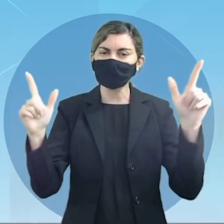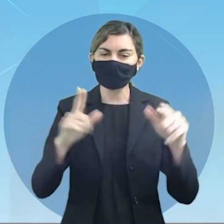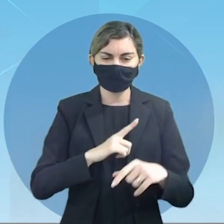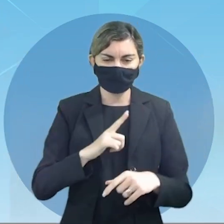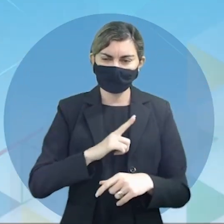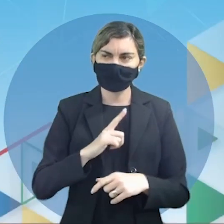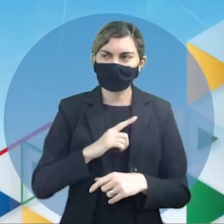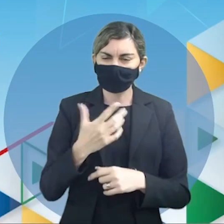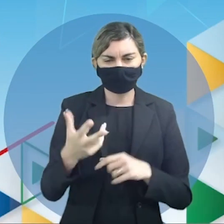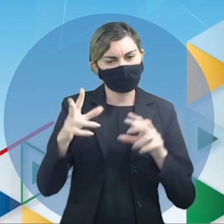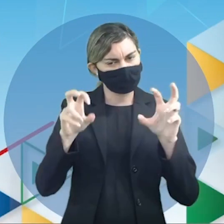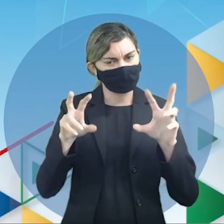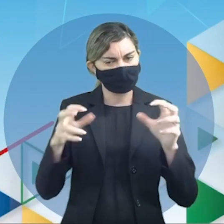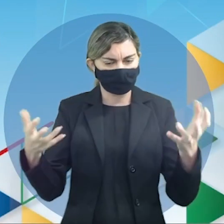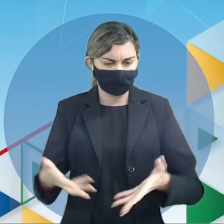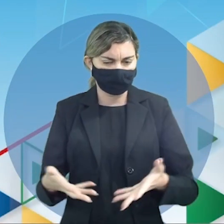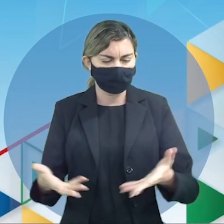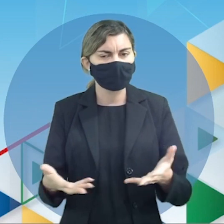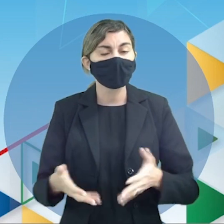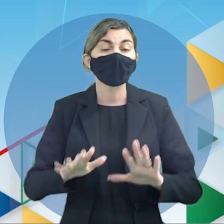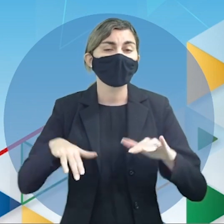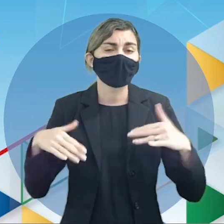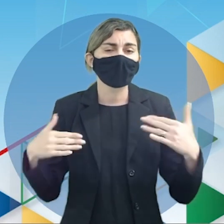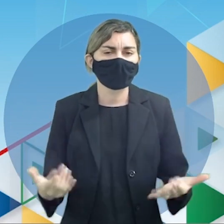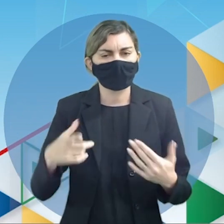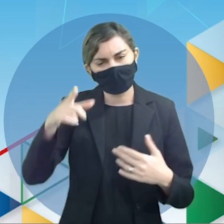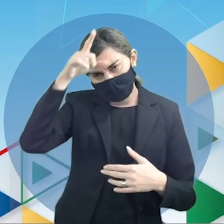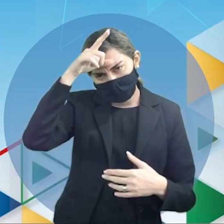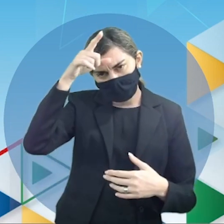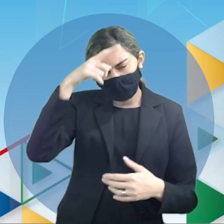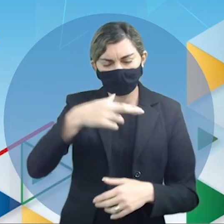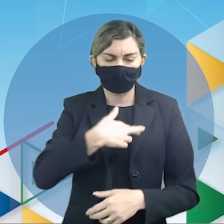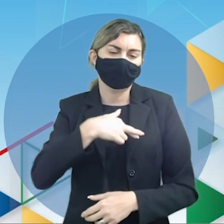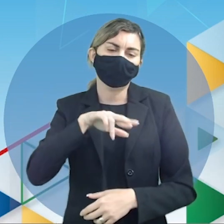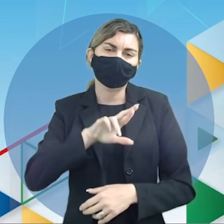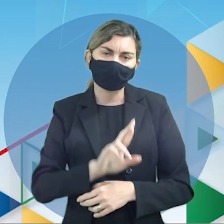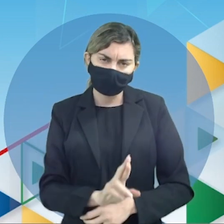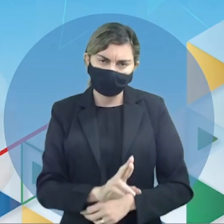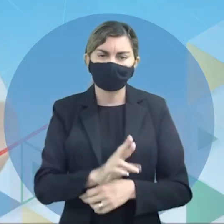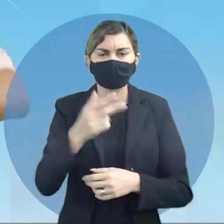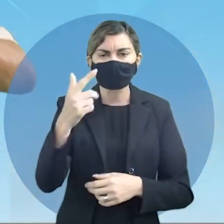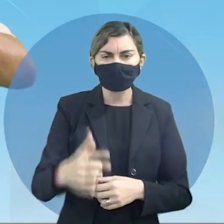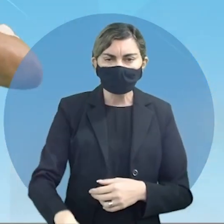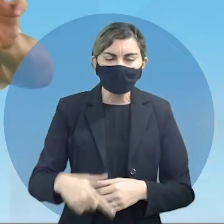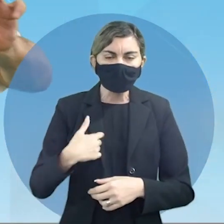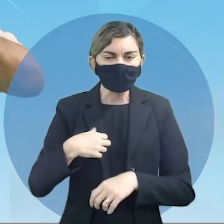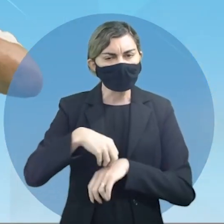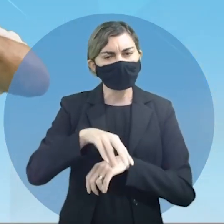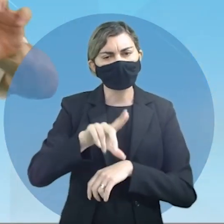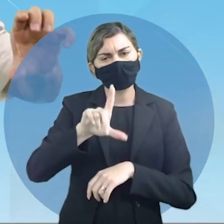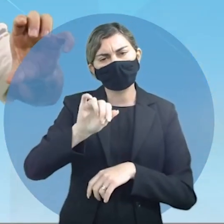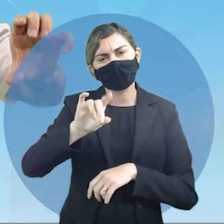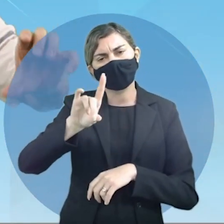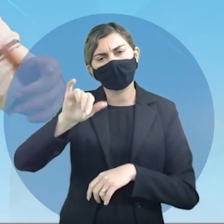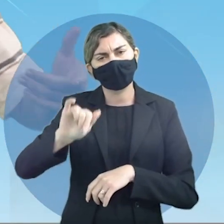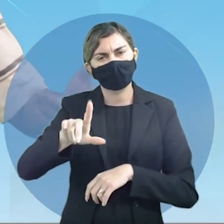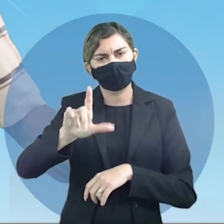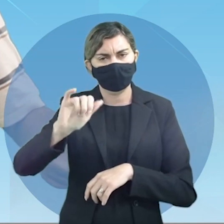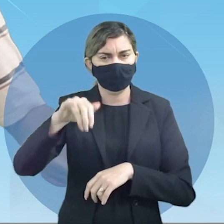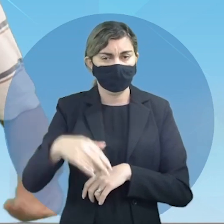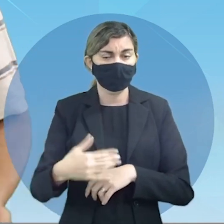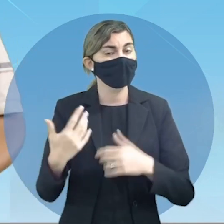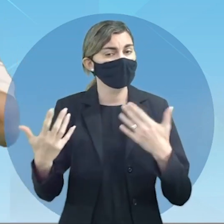temos o assunto de hoje qual será? Lideranças religiosas, mais uma vez Dalai Lama